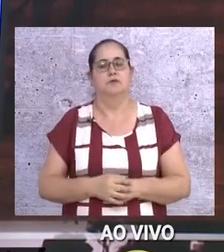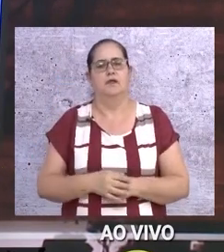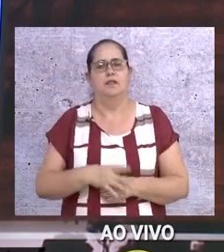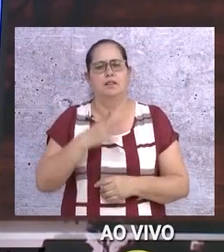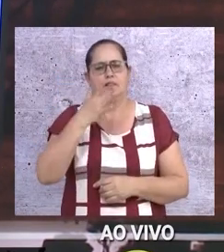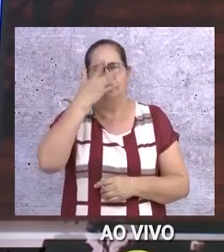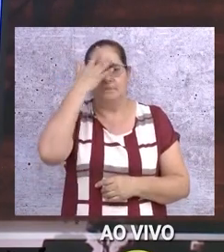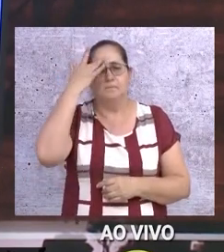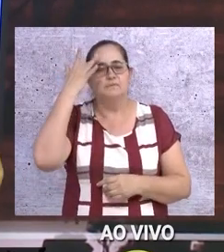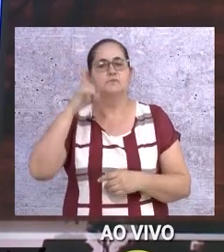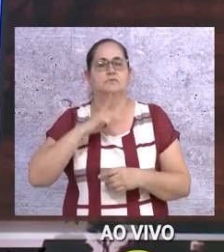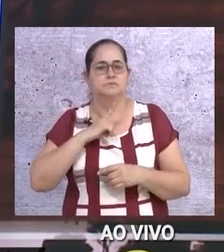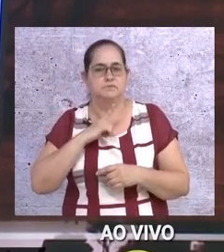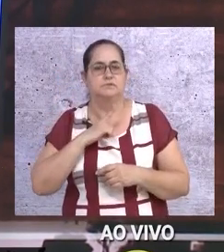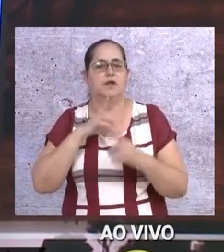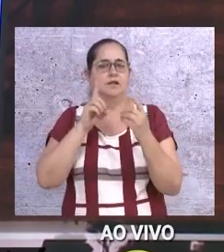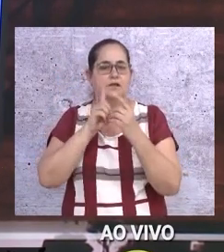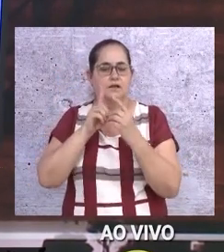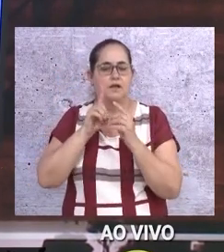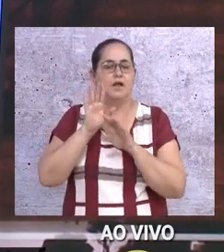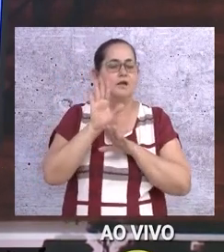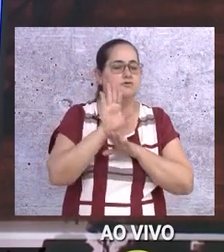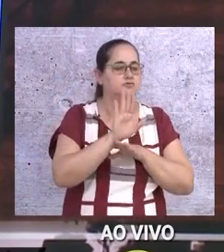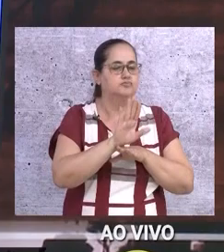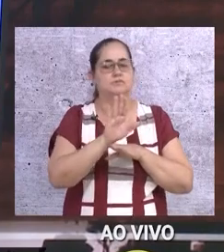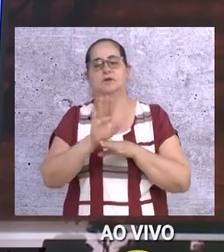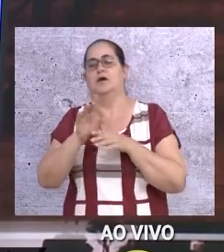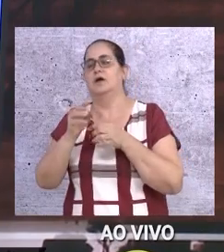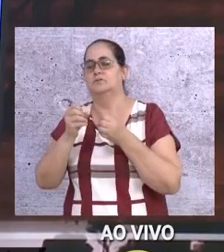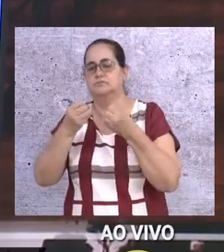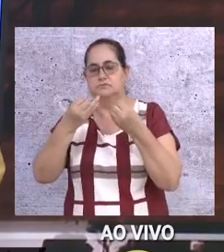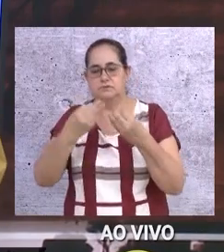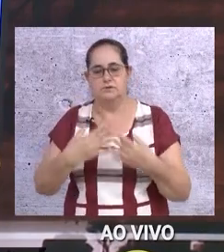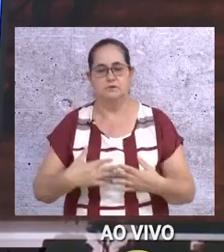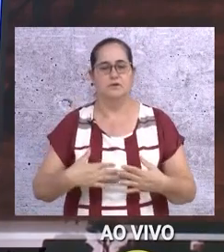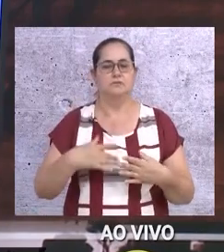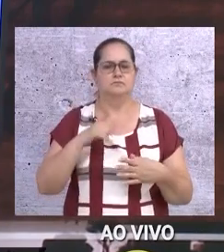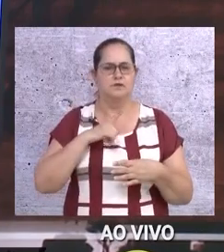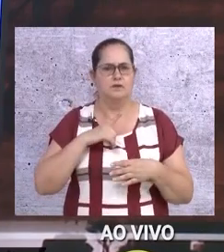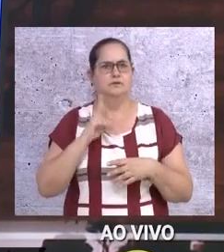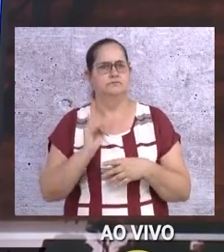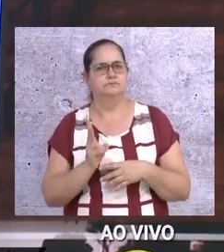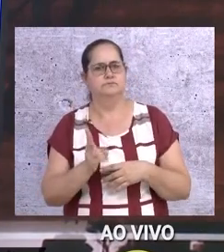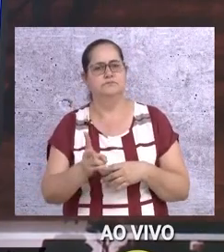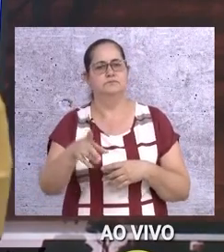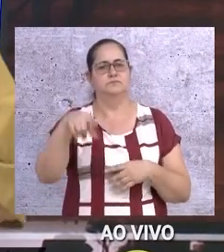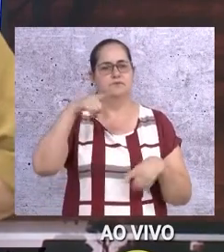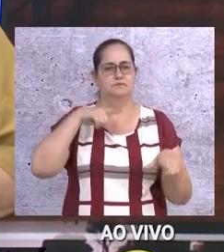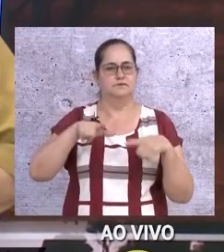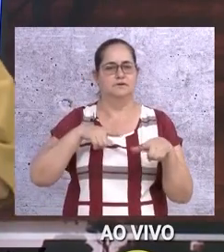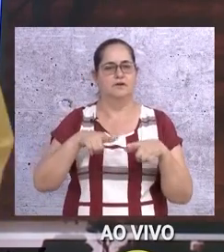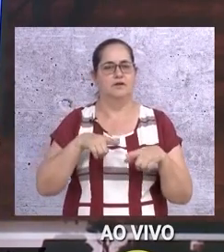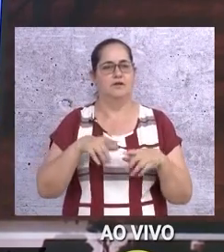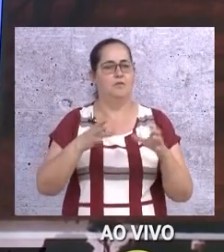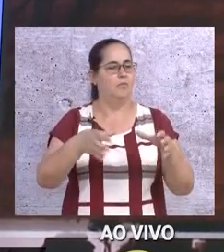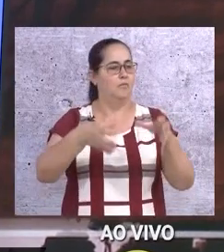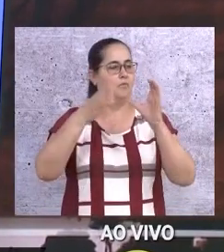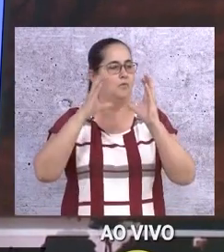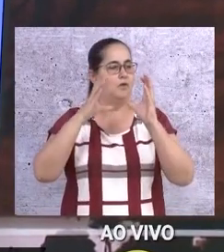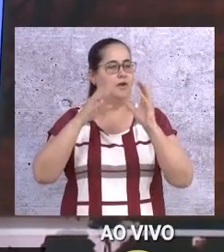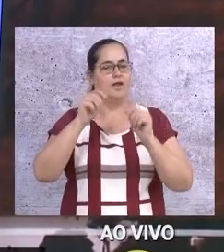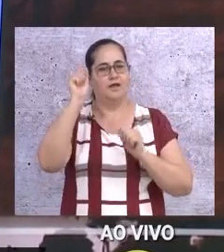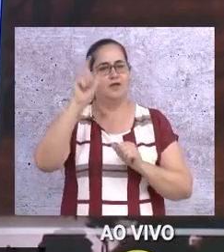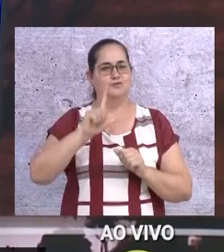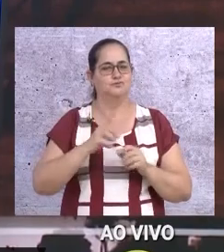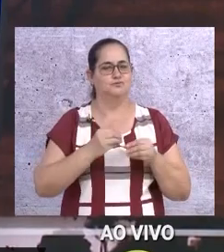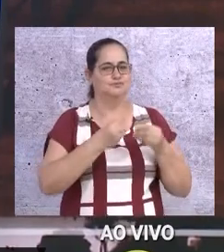e os técnicos atendendo, né? E encaminhando. um movimento contínuo. Então, bola azul aqui, rapidão, Sibeli.